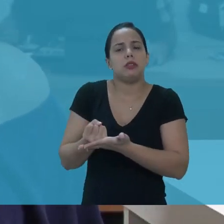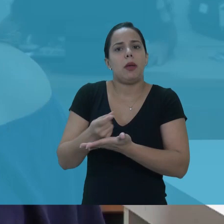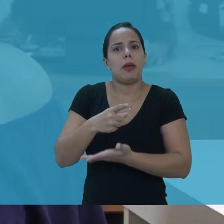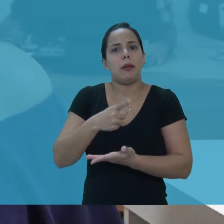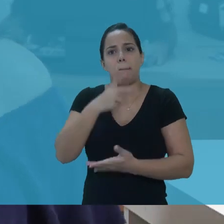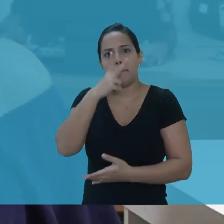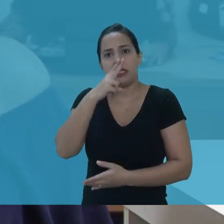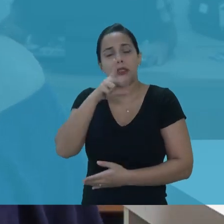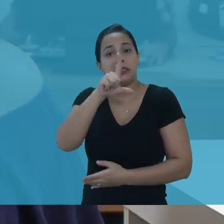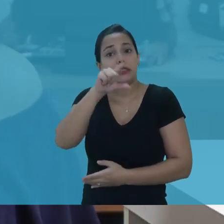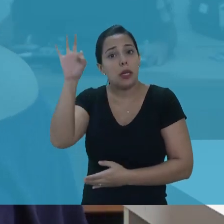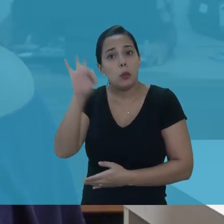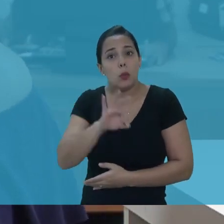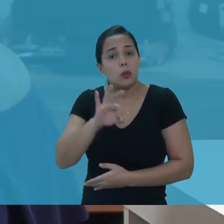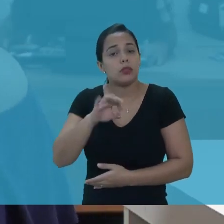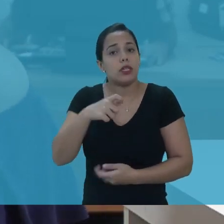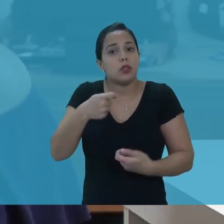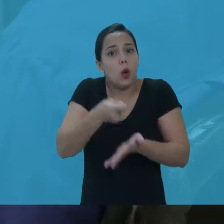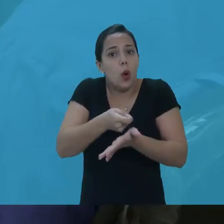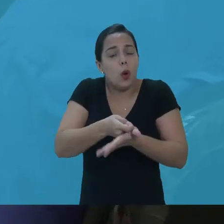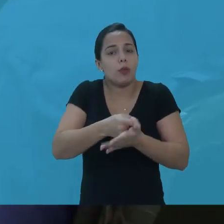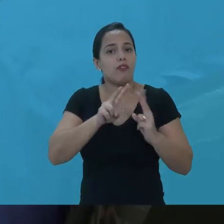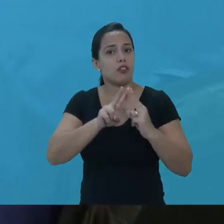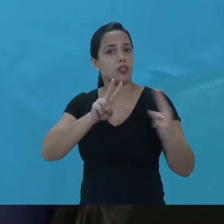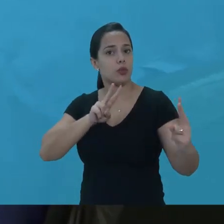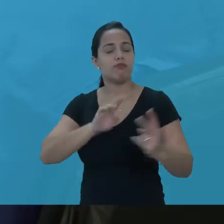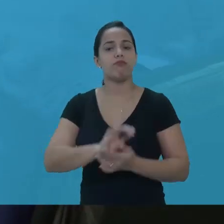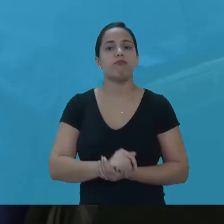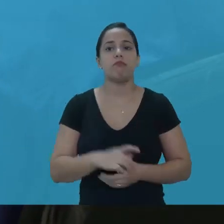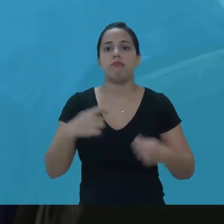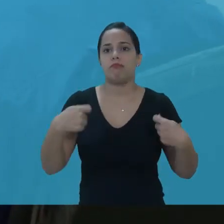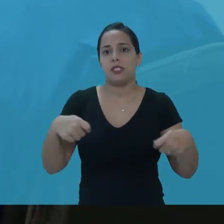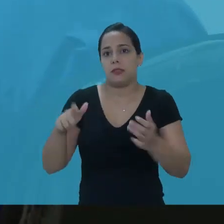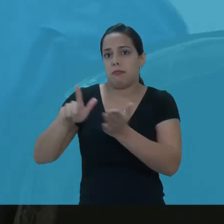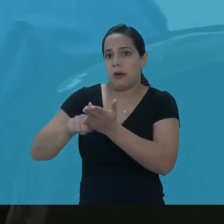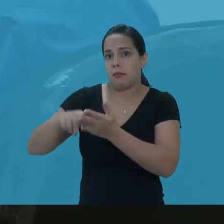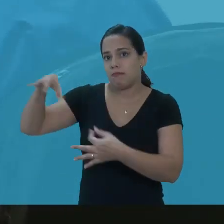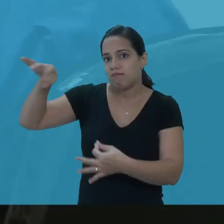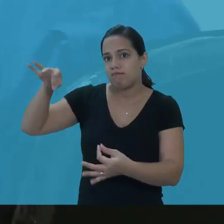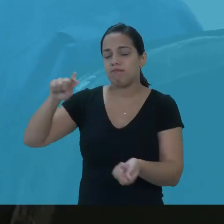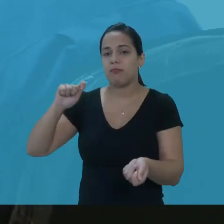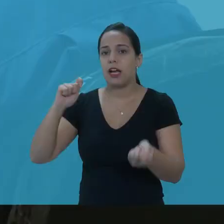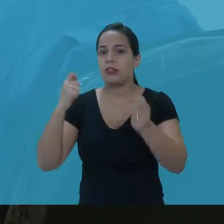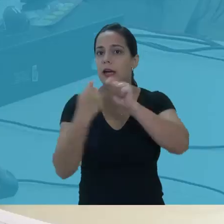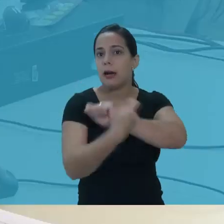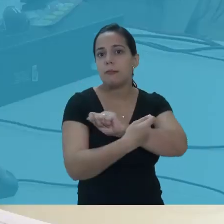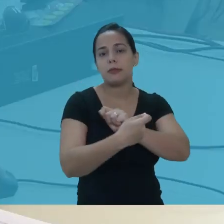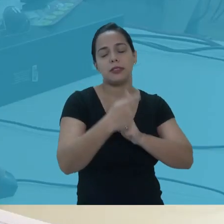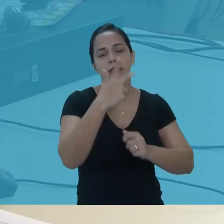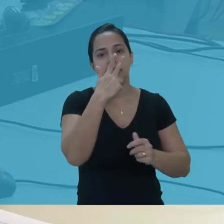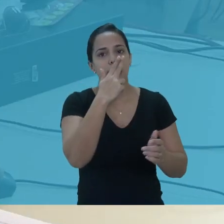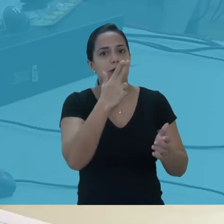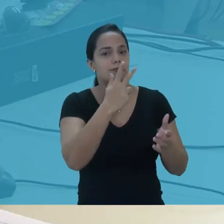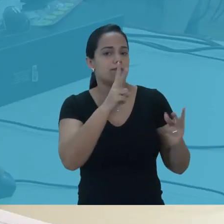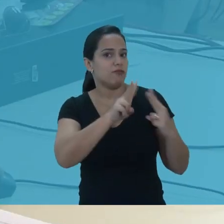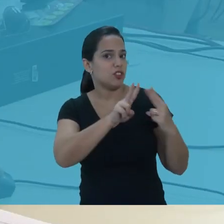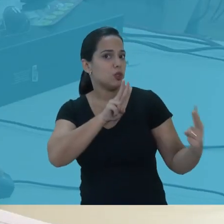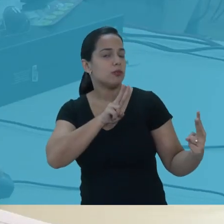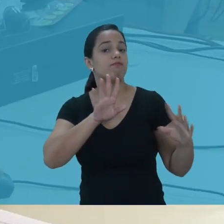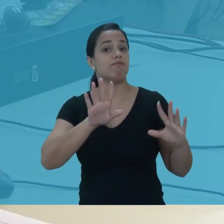sistema que é 100% digital. É necessário transformar esse documento de papel em um formato